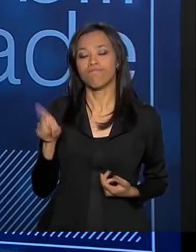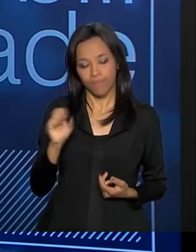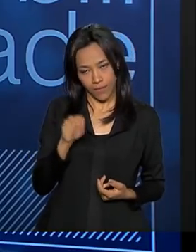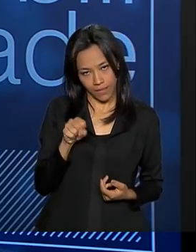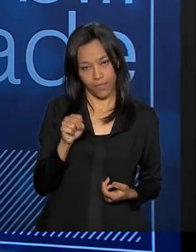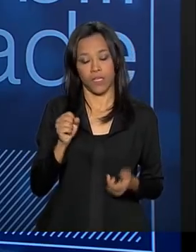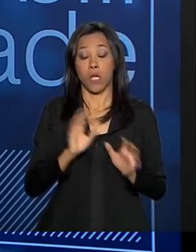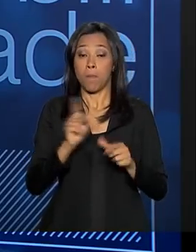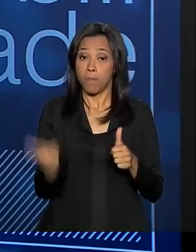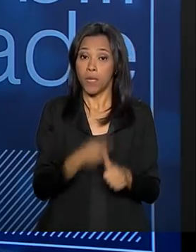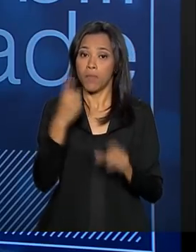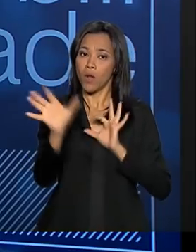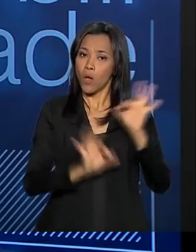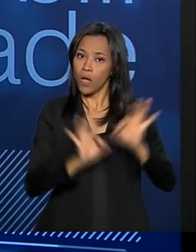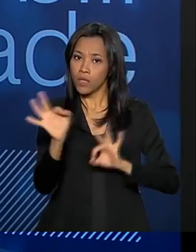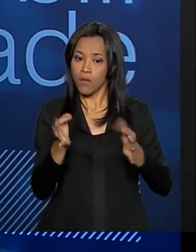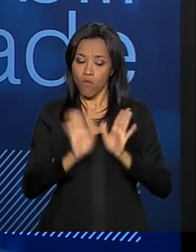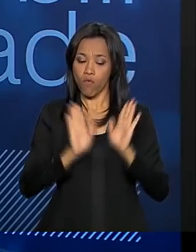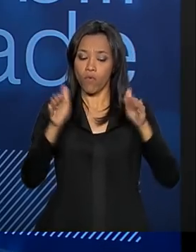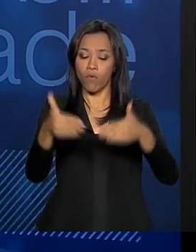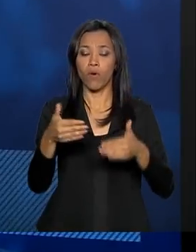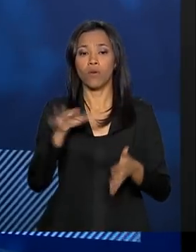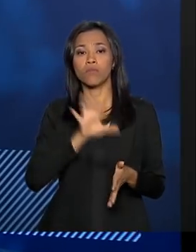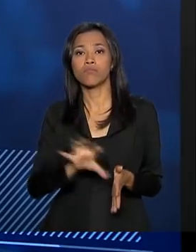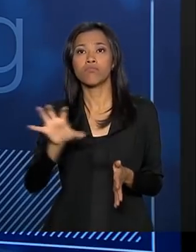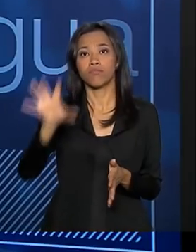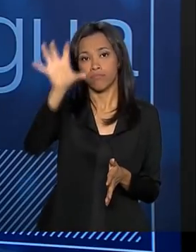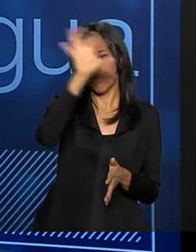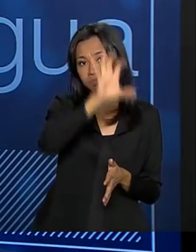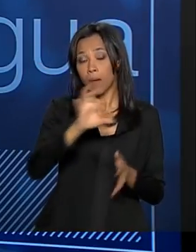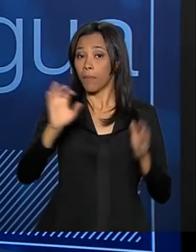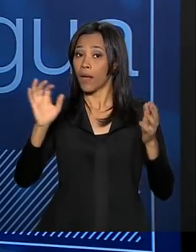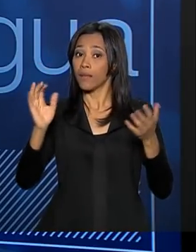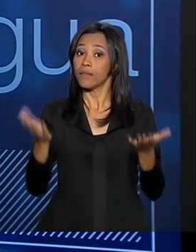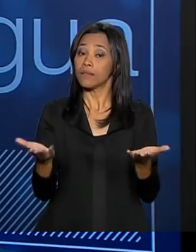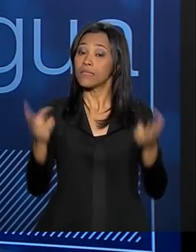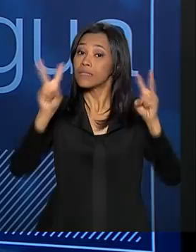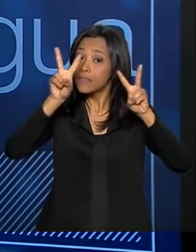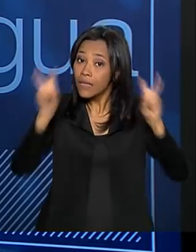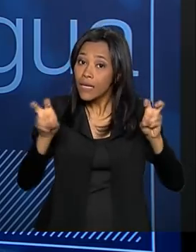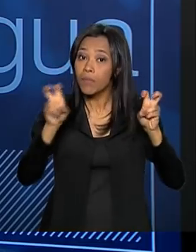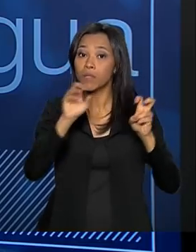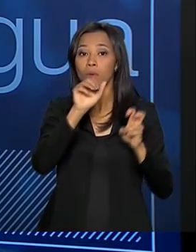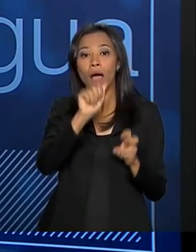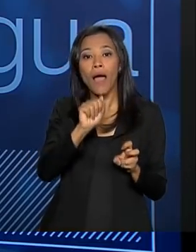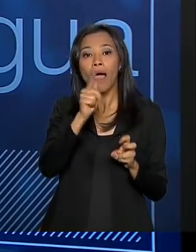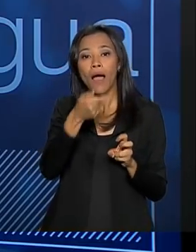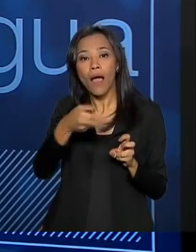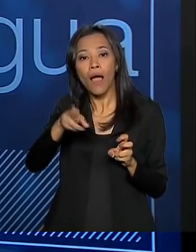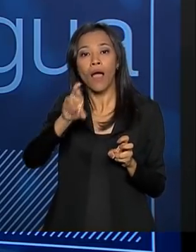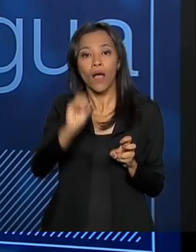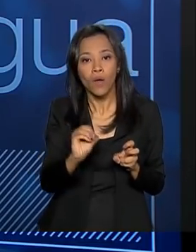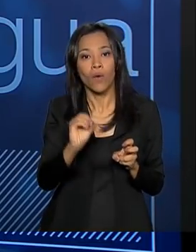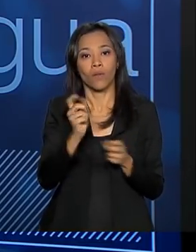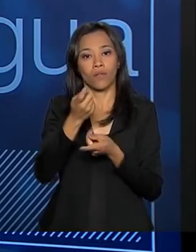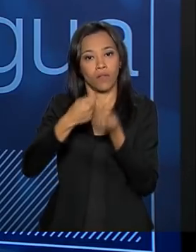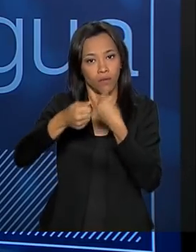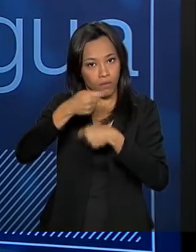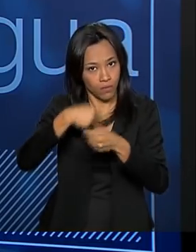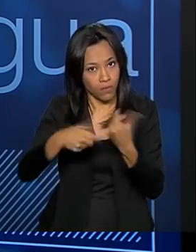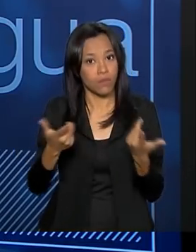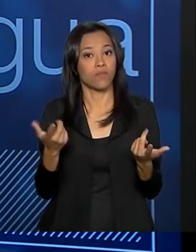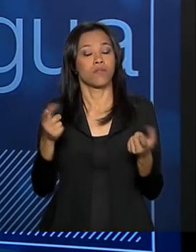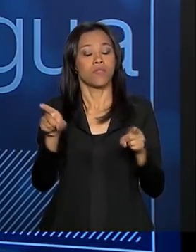regionais para trazer o tema da inovação do agro e, no ano que vem, a gente pretende, justamente com a